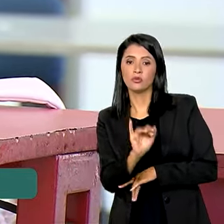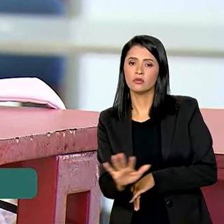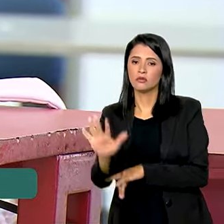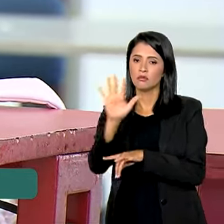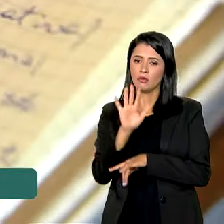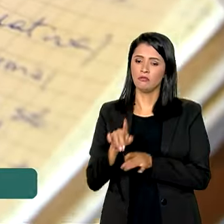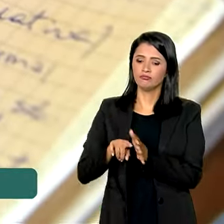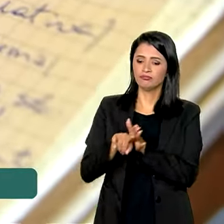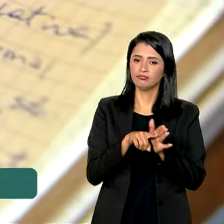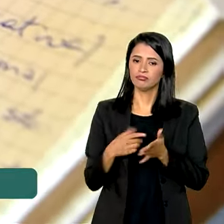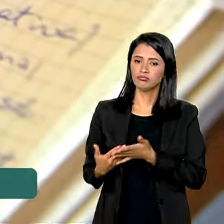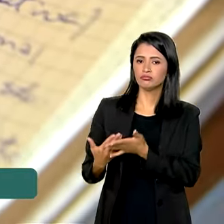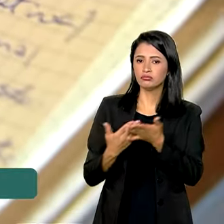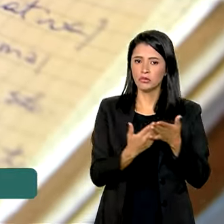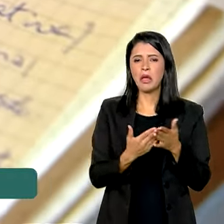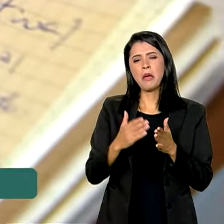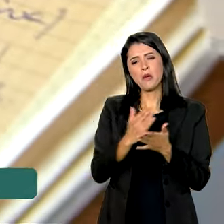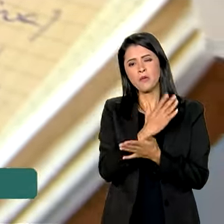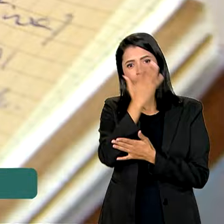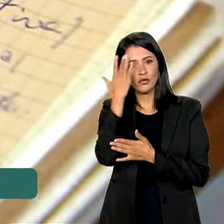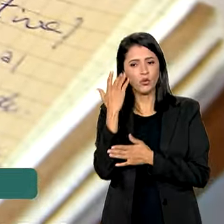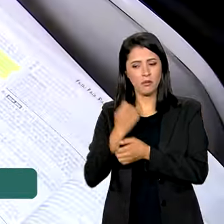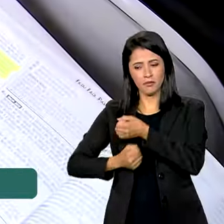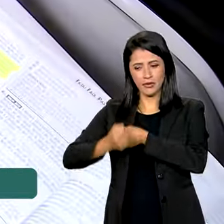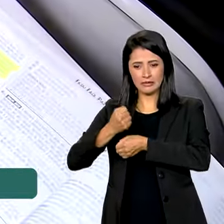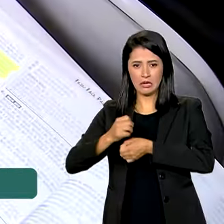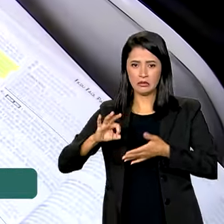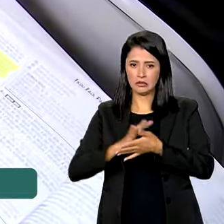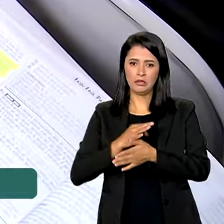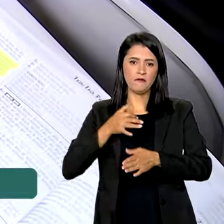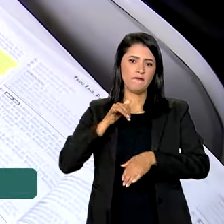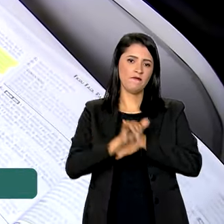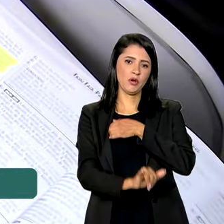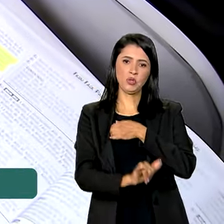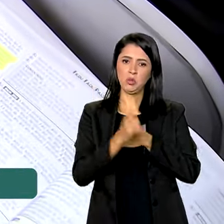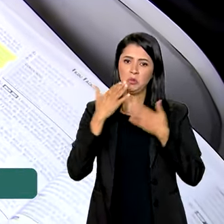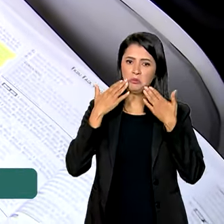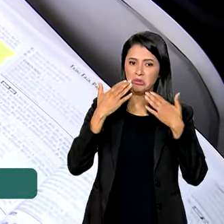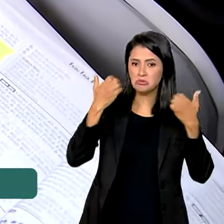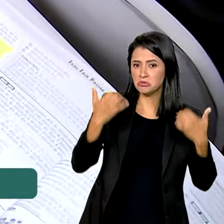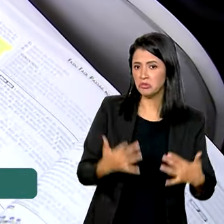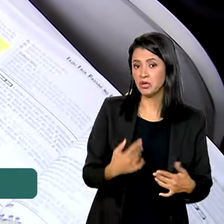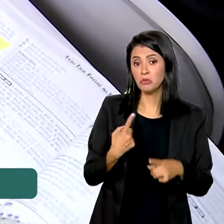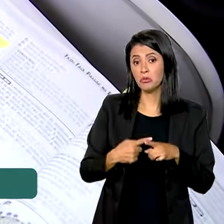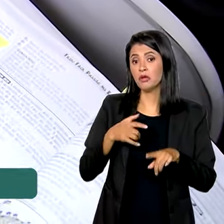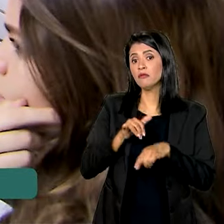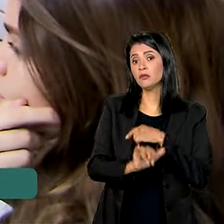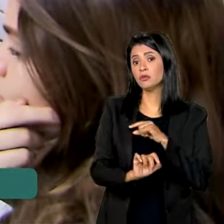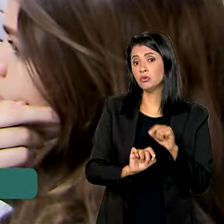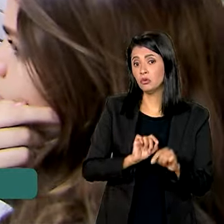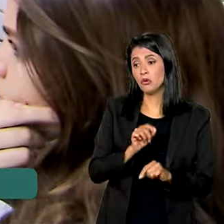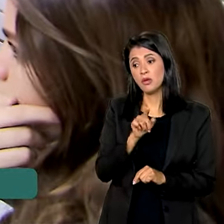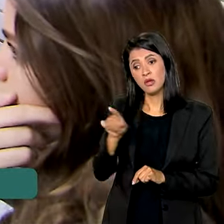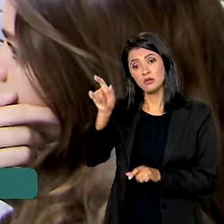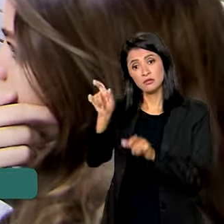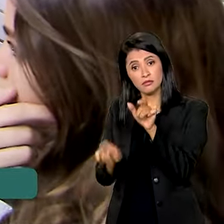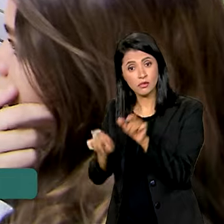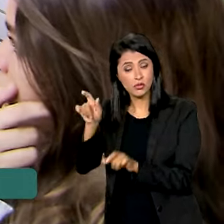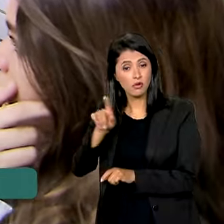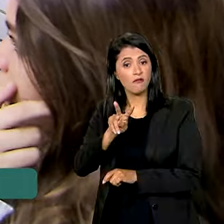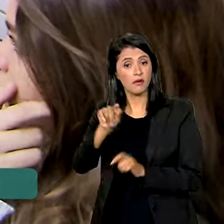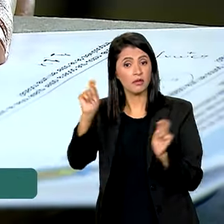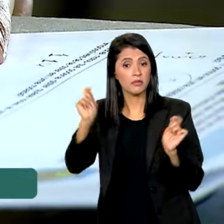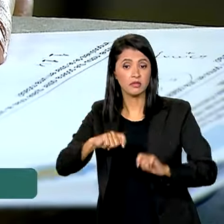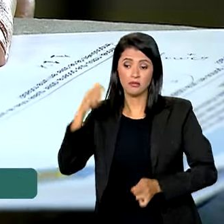Algumas pessoas se inscreveram no ano passado, não foram fazer a prova e não apresentaram justificativa. Esses participantes vão